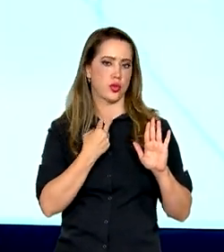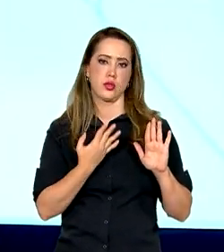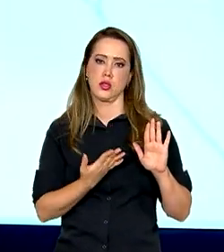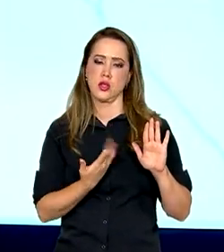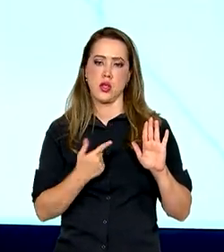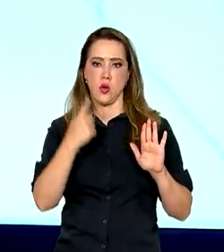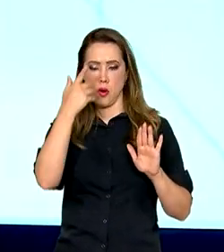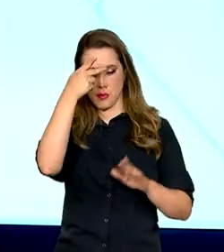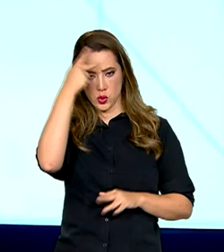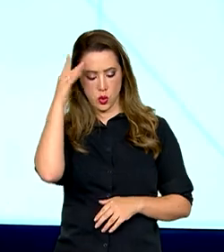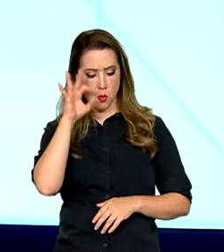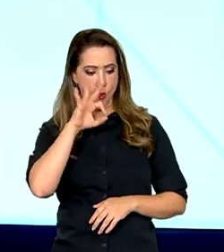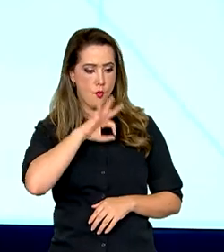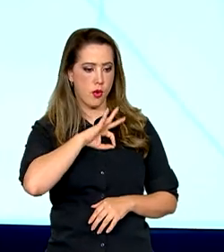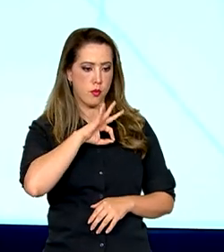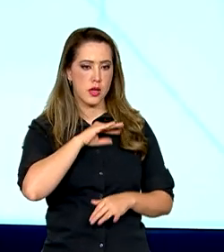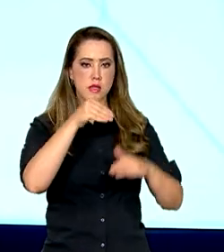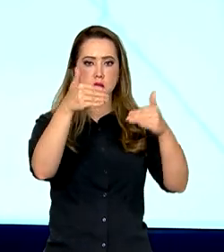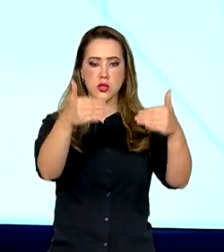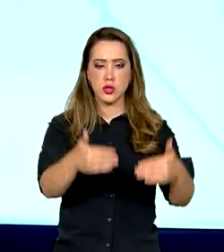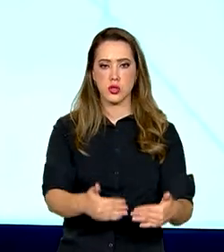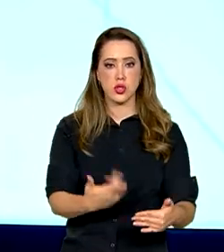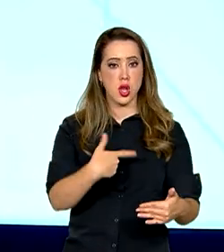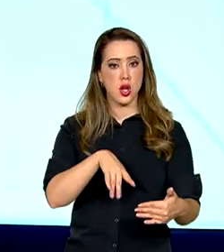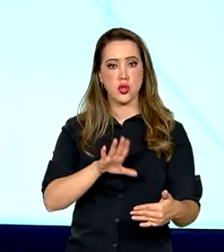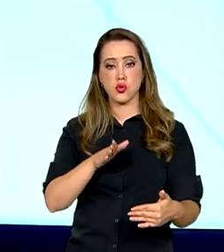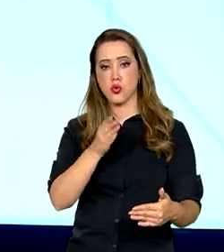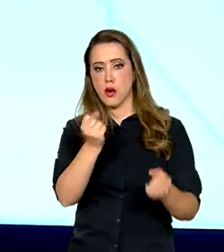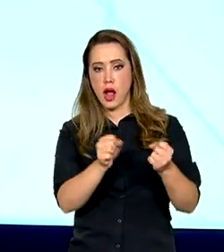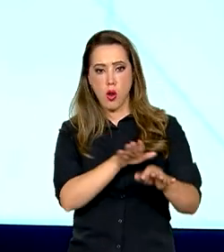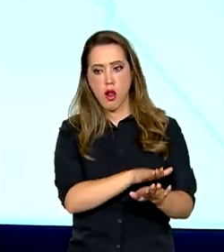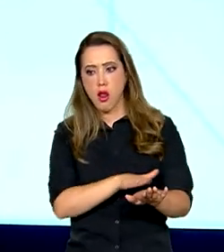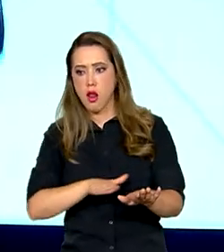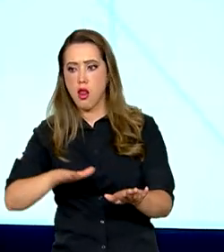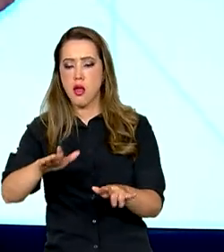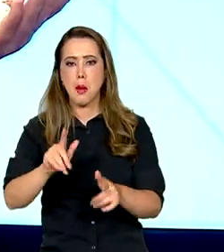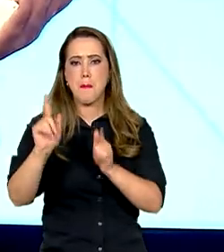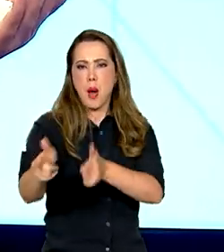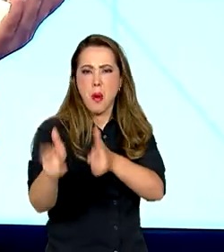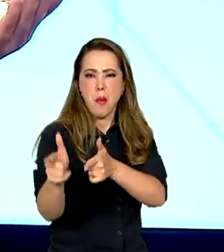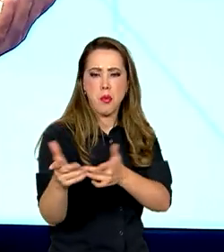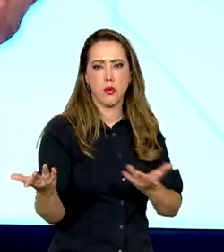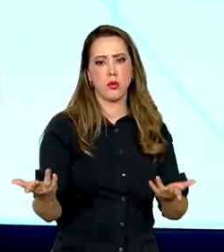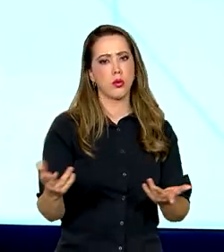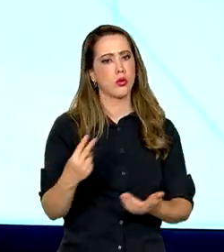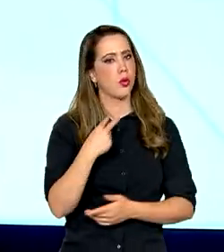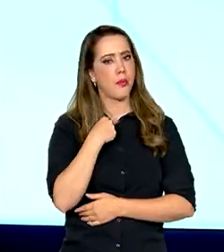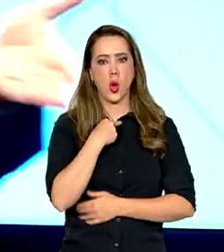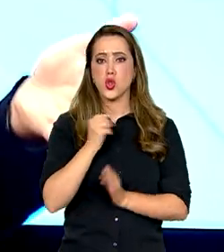a um agente, diante da não parada de um veículo, disparar arma de fogo. Isso está escrito.